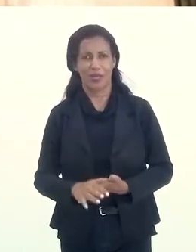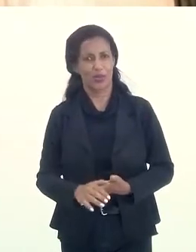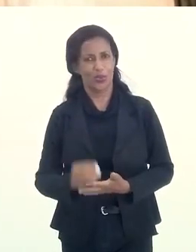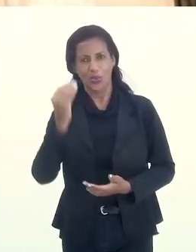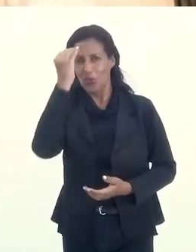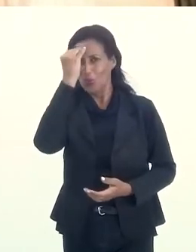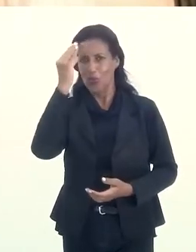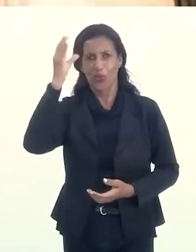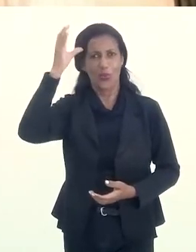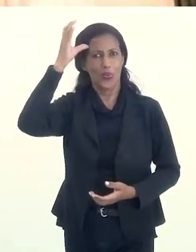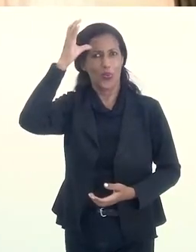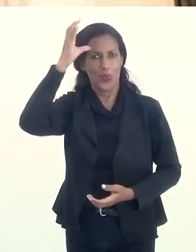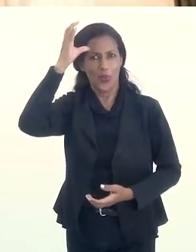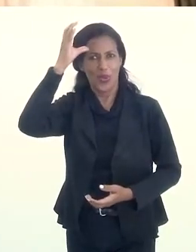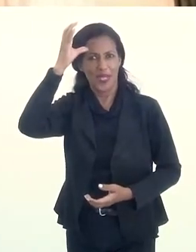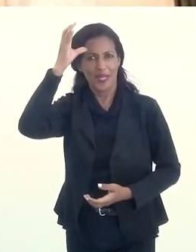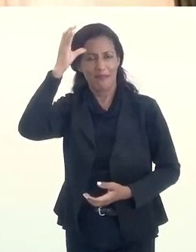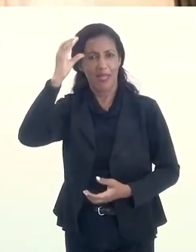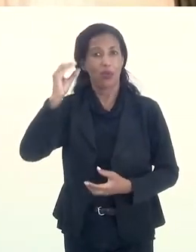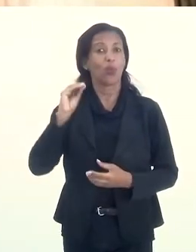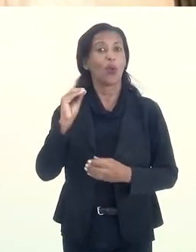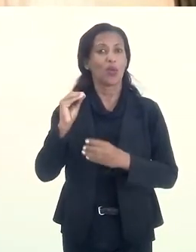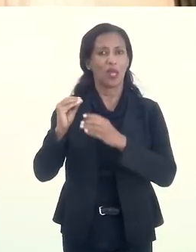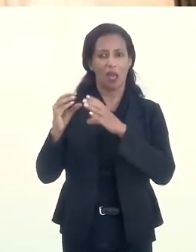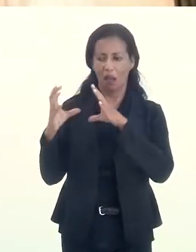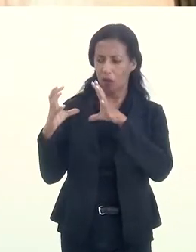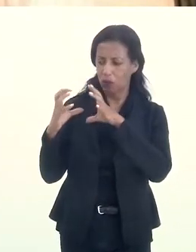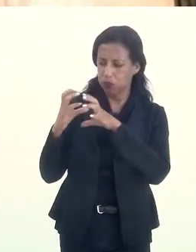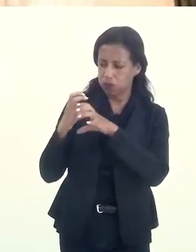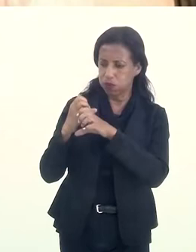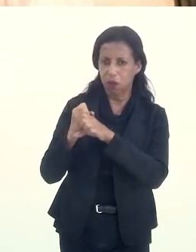caso, o conhecimento é um acúmulo.